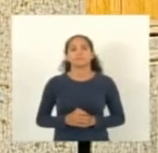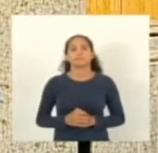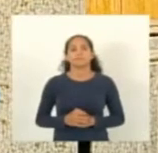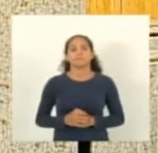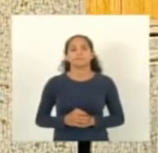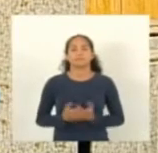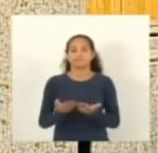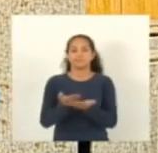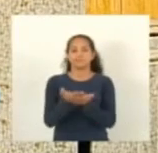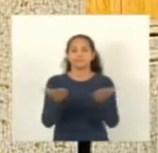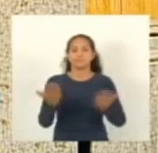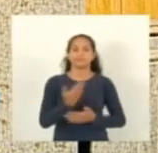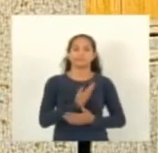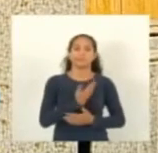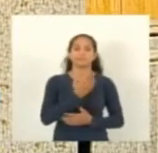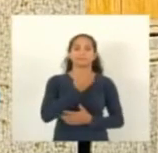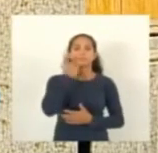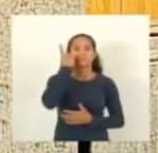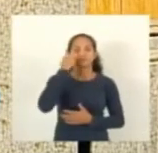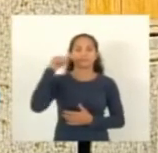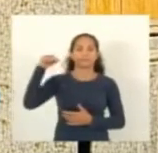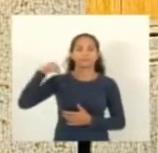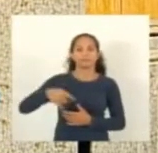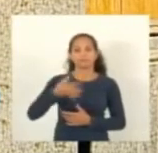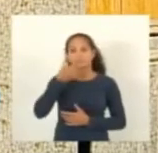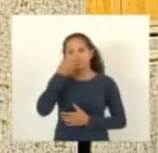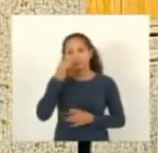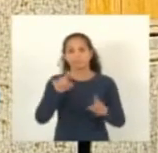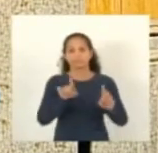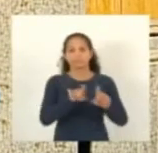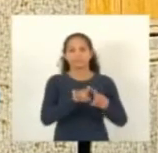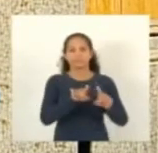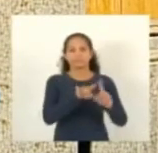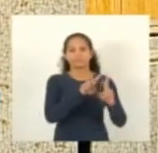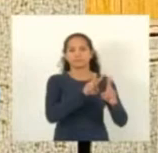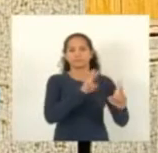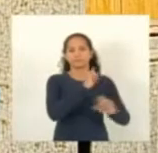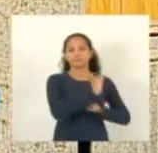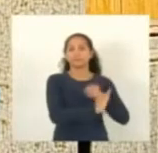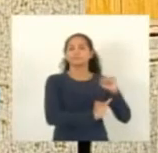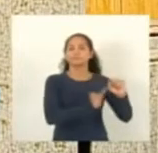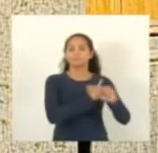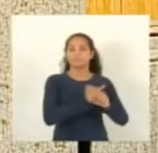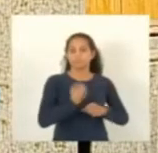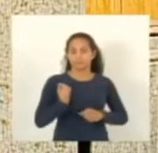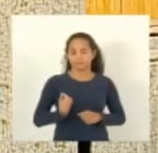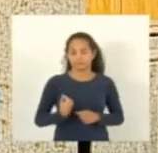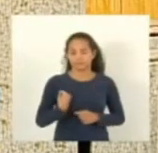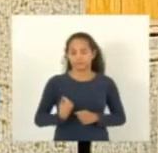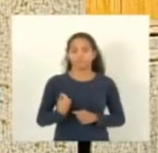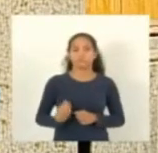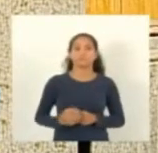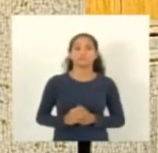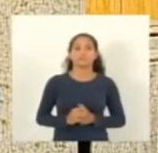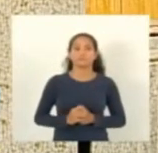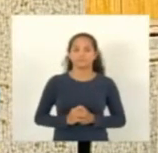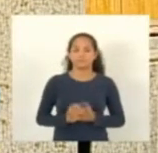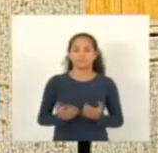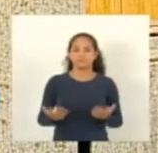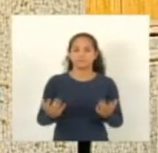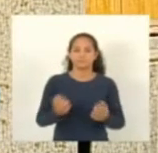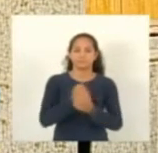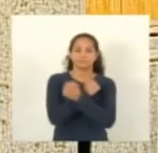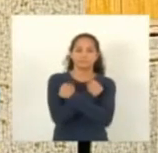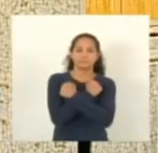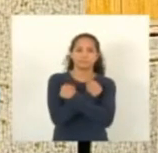apesar dos colegas e deputados aqui no plenário, que estão também no sistema virtual, quero abraçar